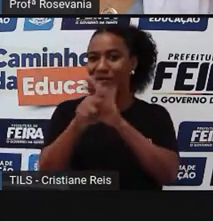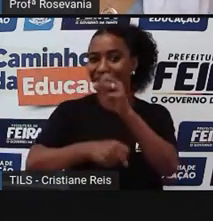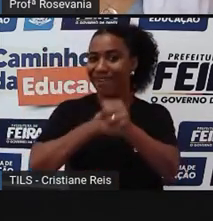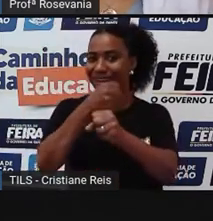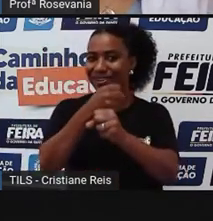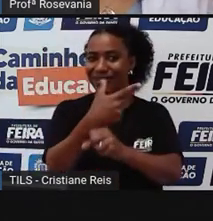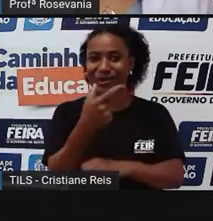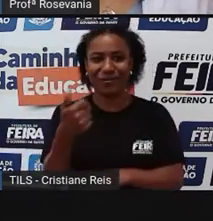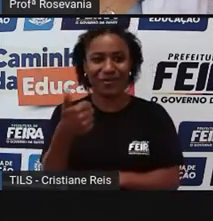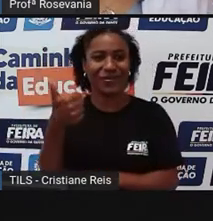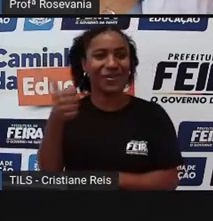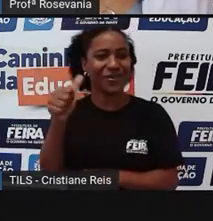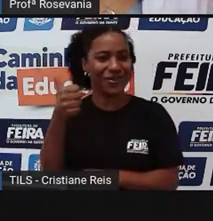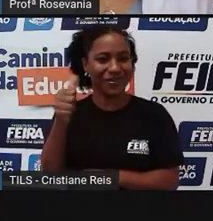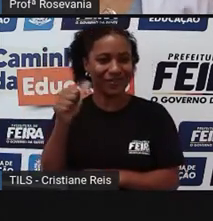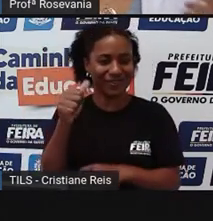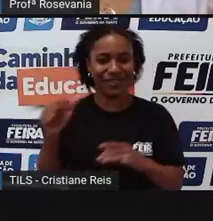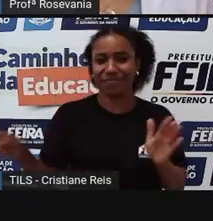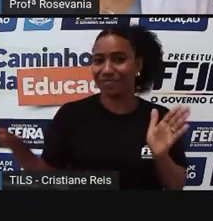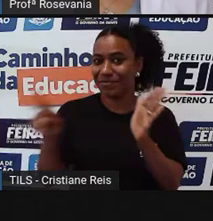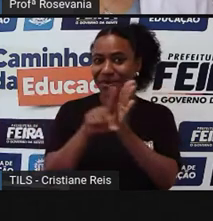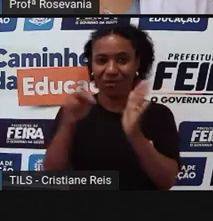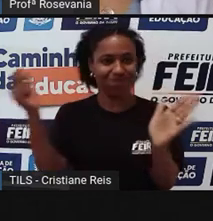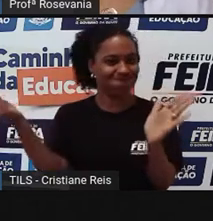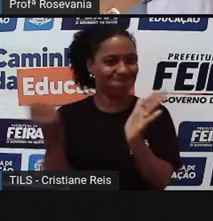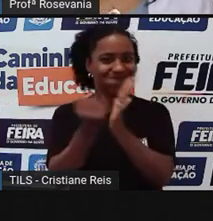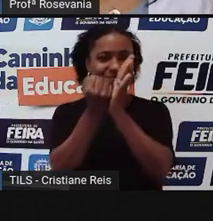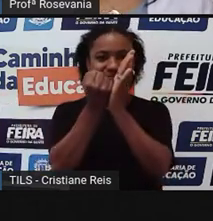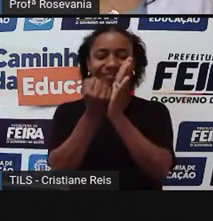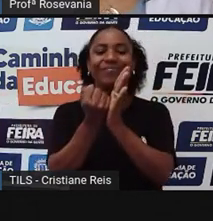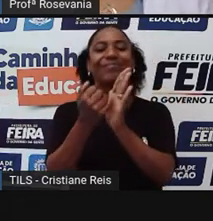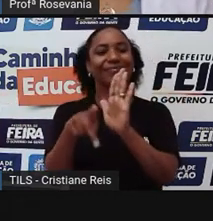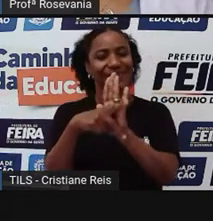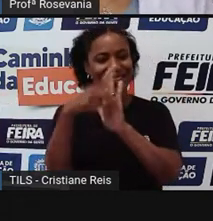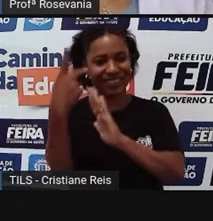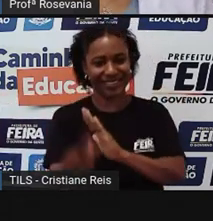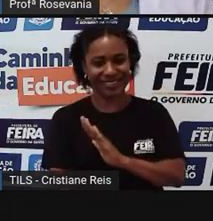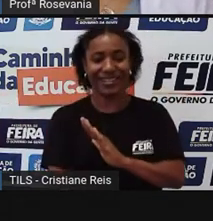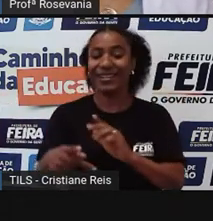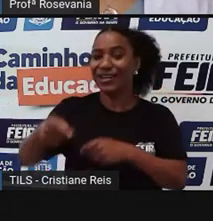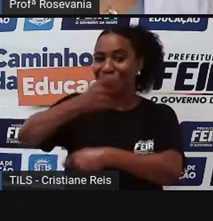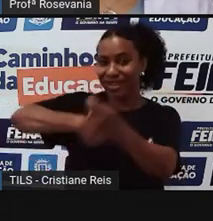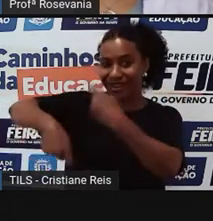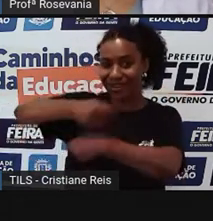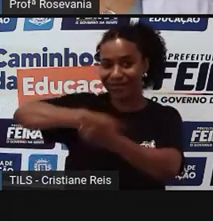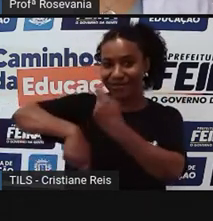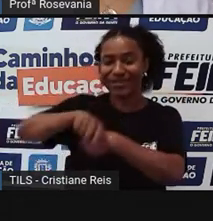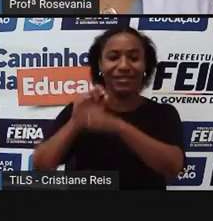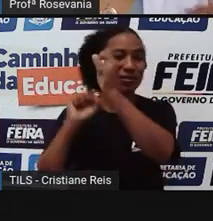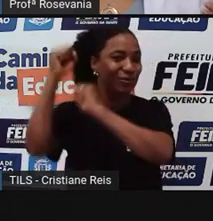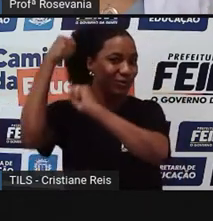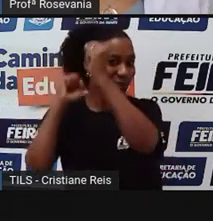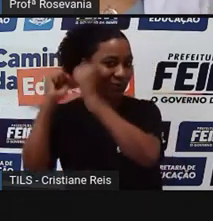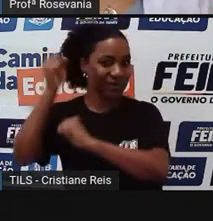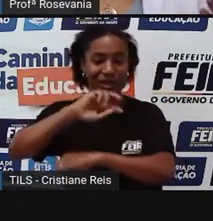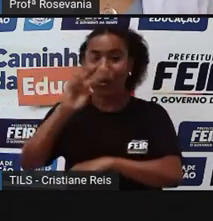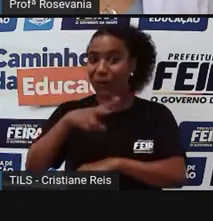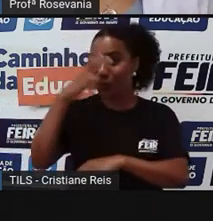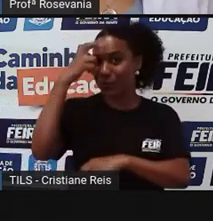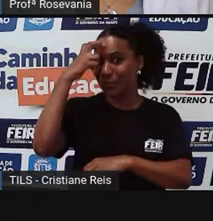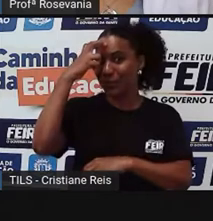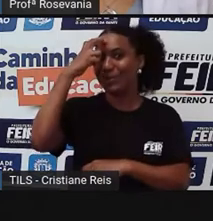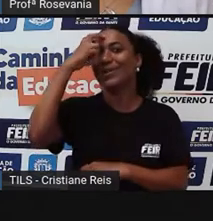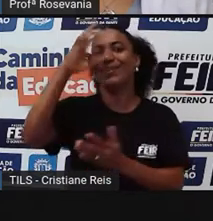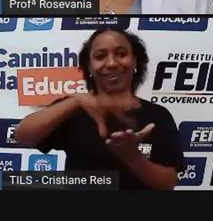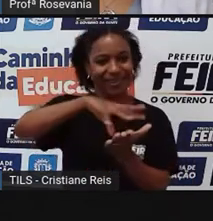A princesa do sertão é indústria, comércio, cultura e educação. Vai de